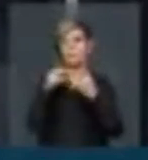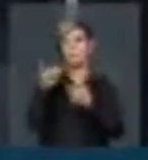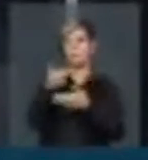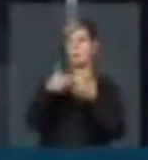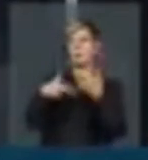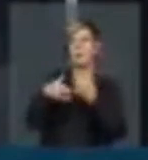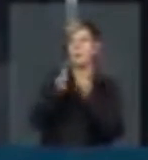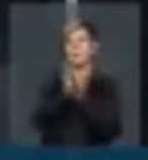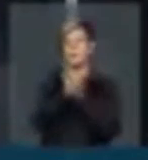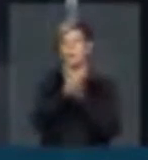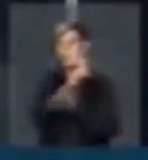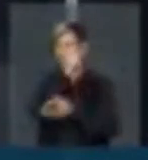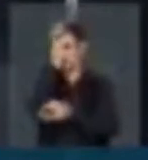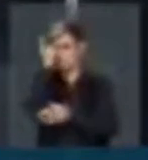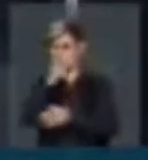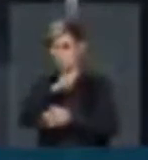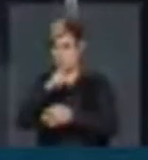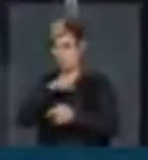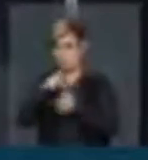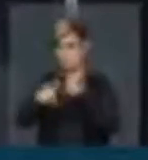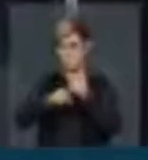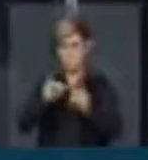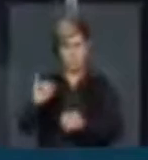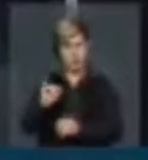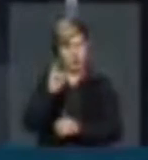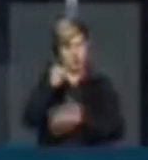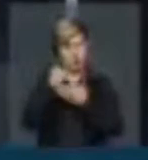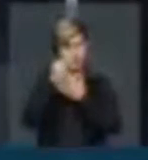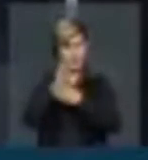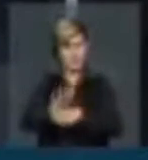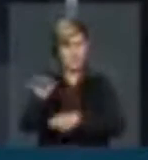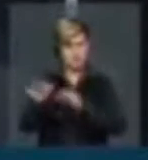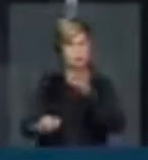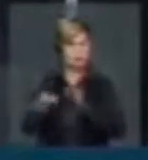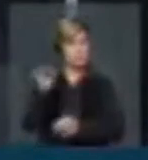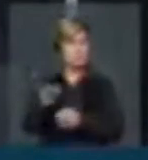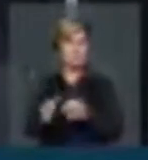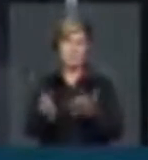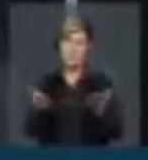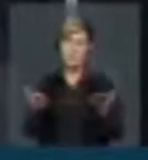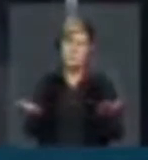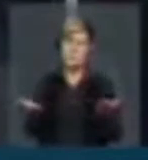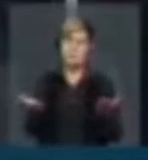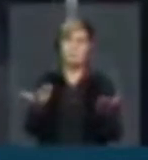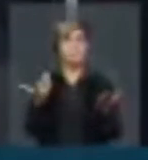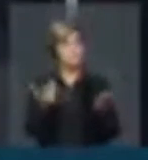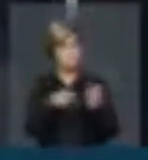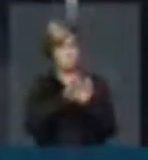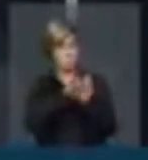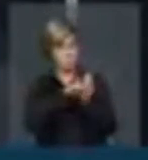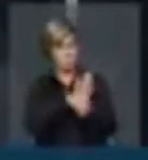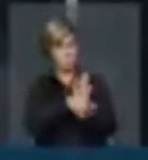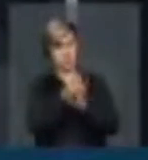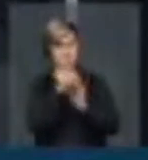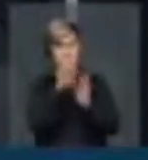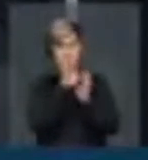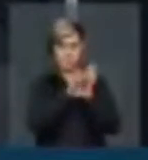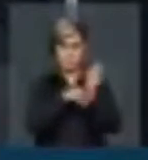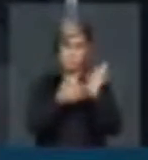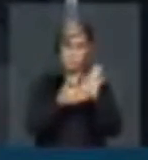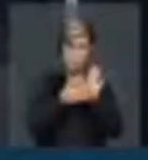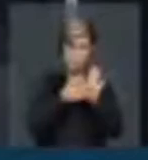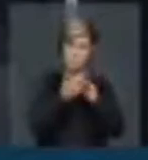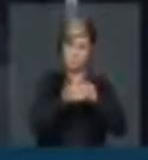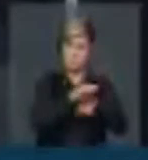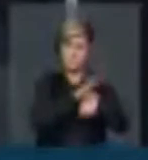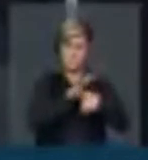aqueles que desempenham funções essenciais à justiça. Definição, aliás, que compõe o título de um dos capítulos que, naquela carta,